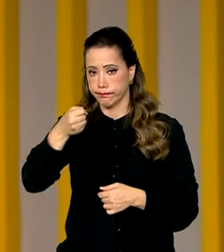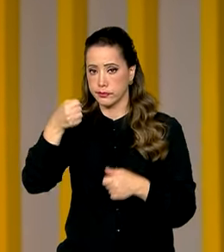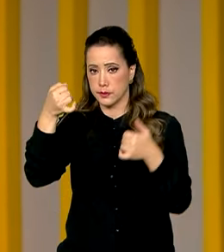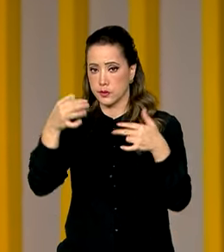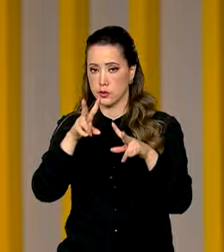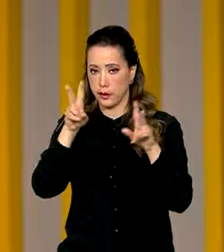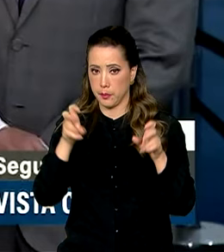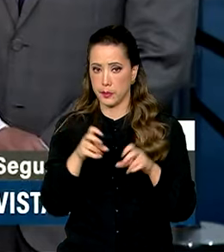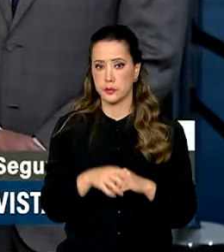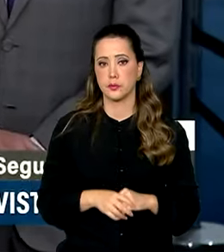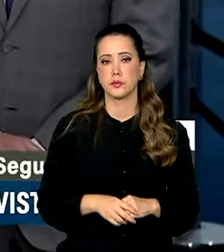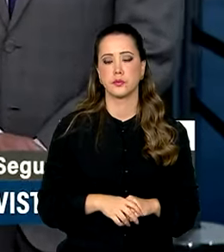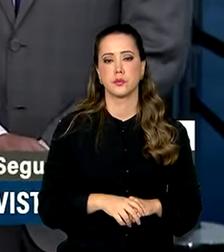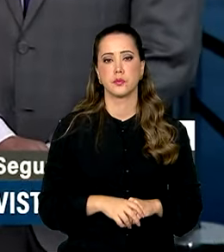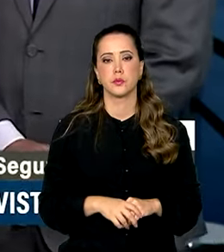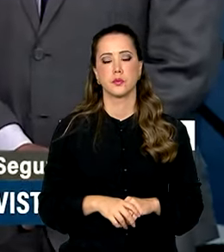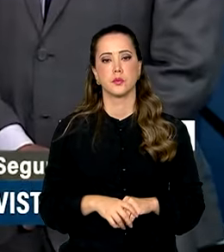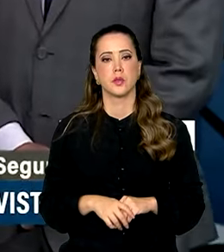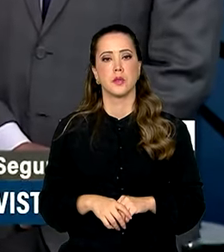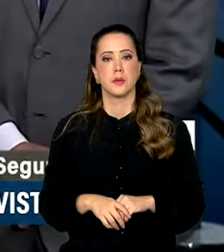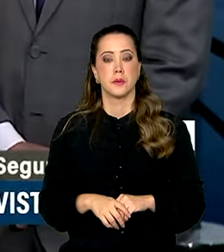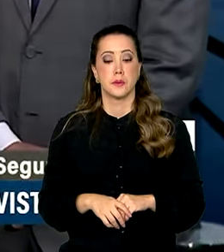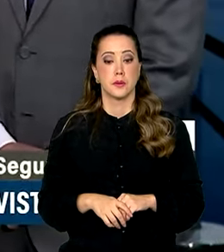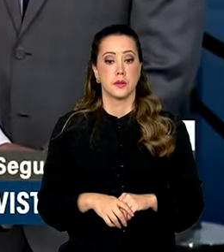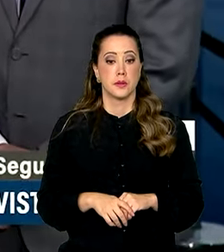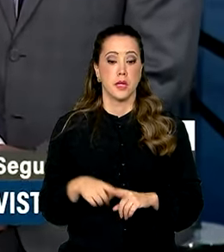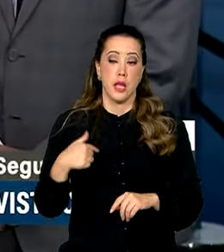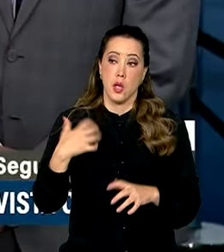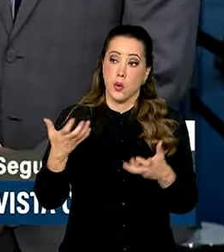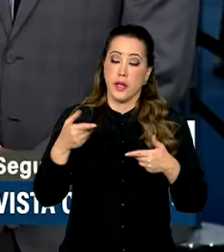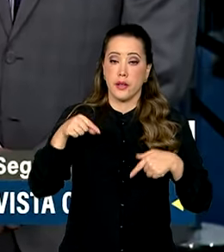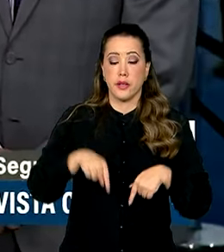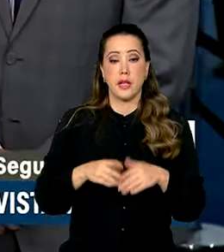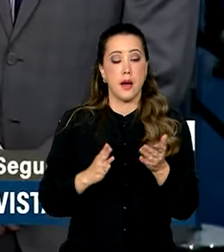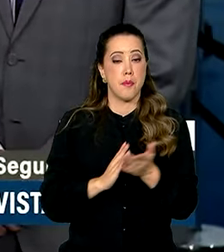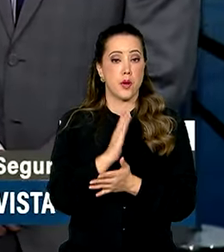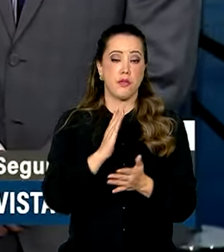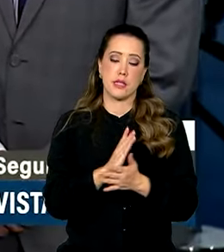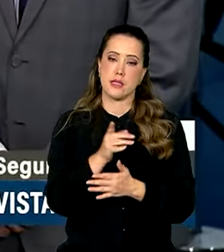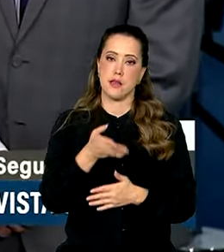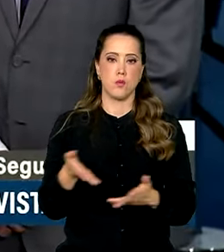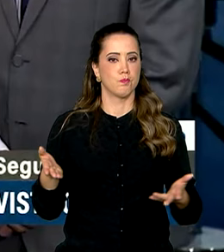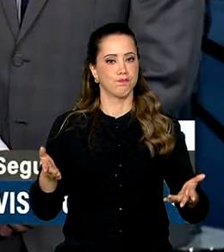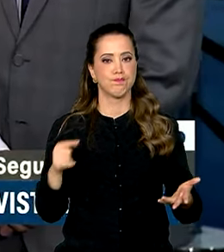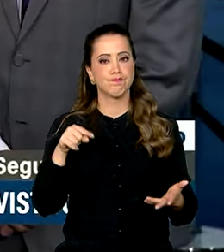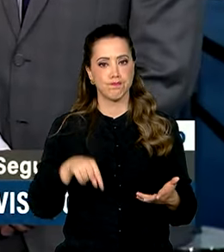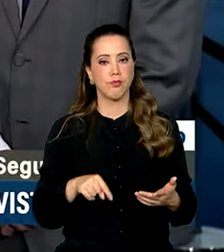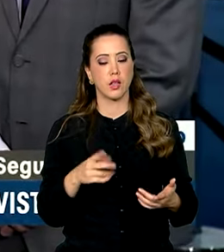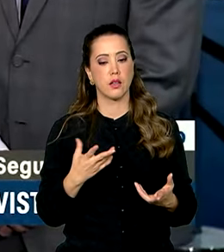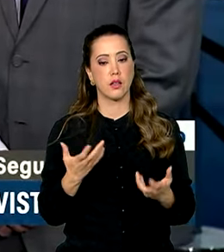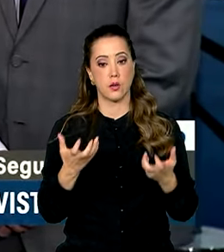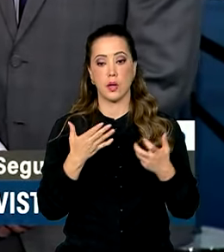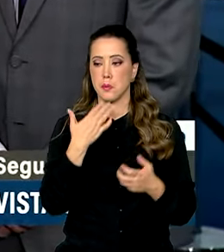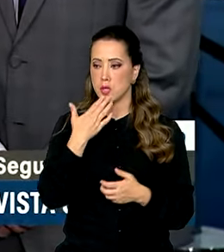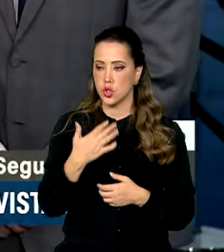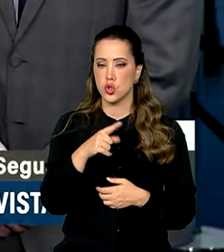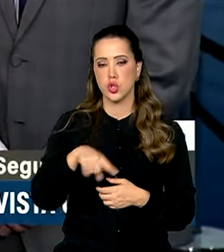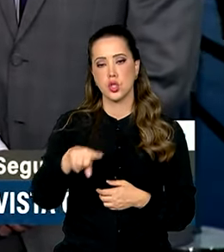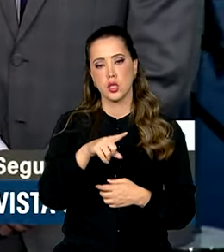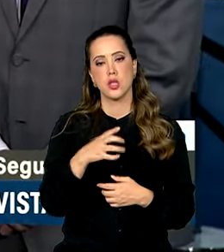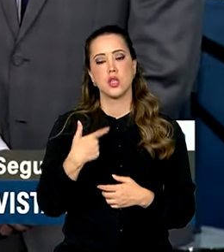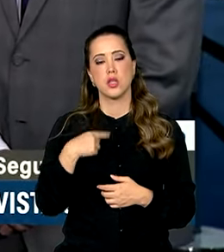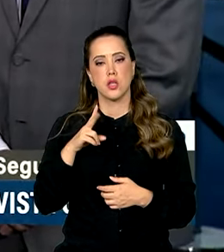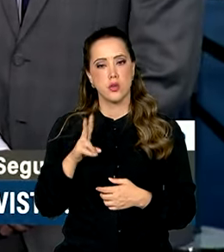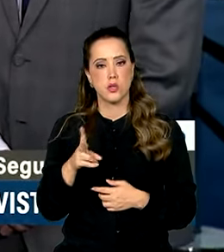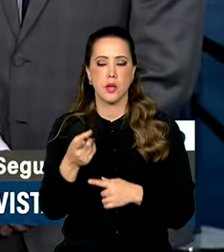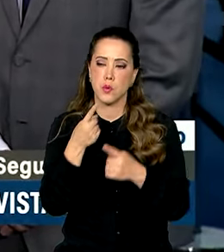o assunto. Eu aqui estou em busca dessa aprovação do plenário do Senado. E farei, tenho